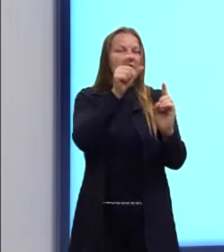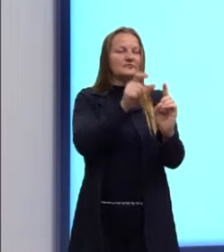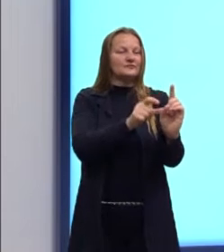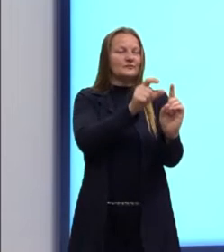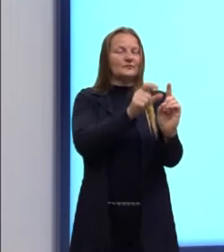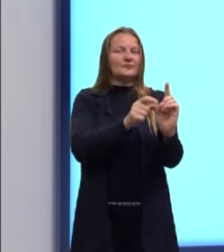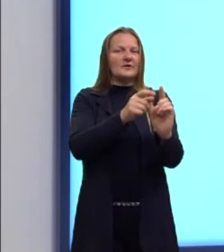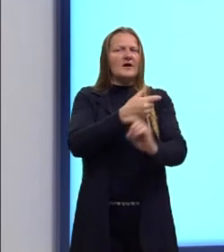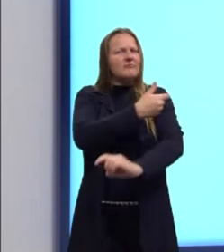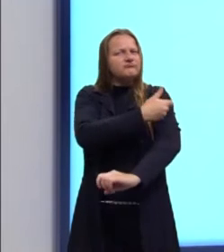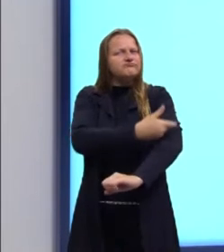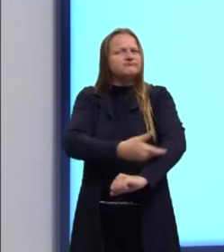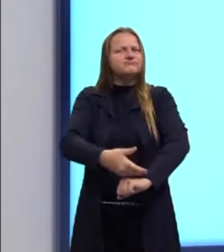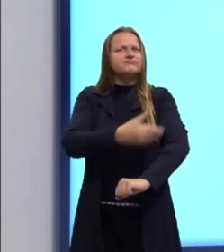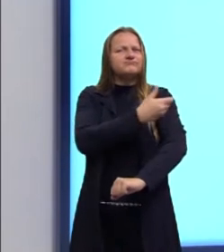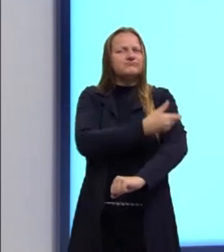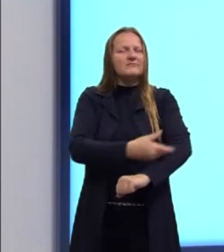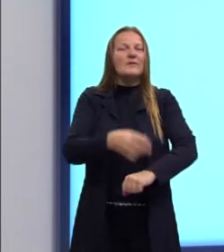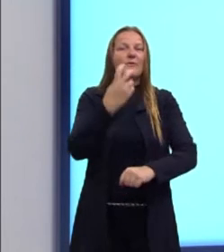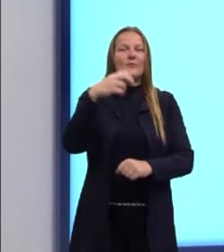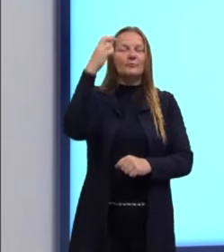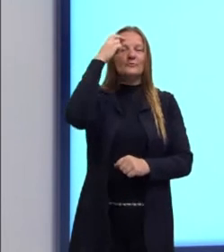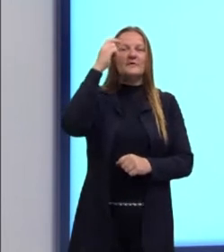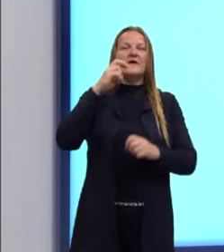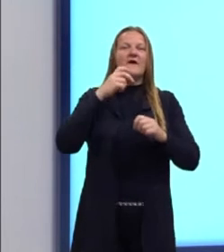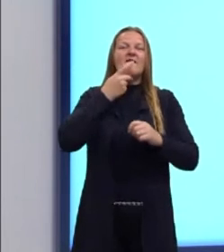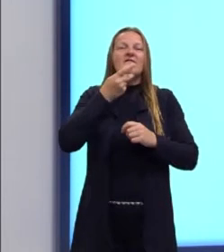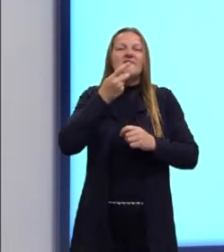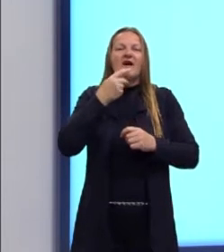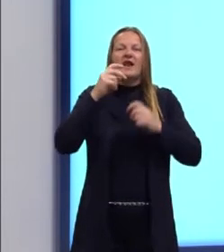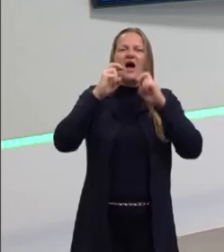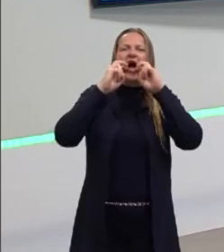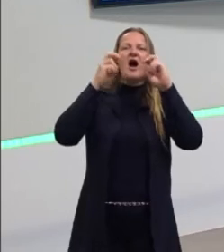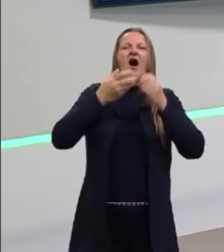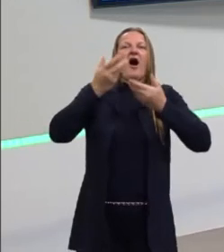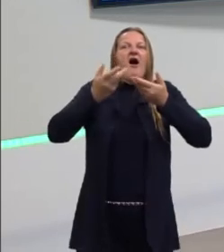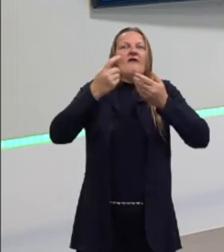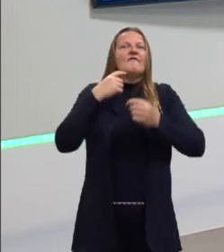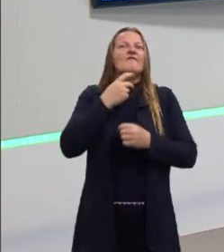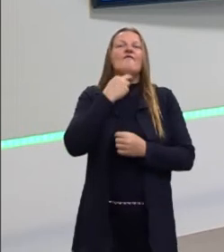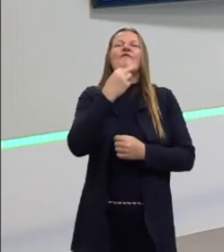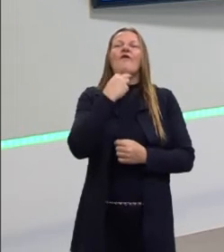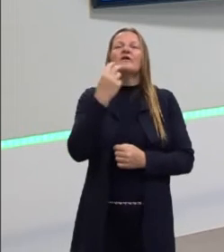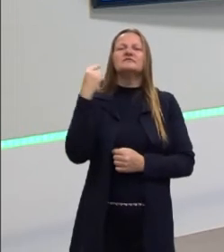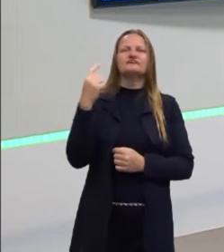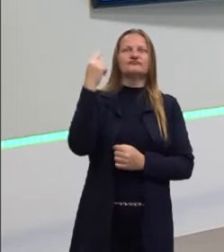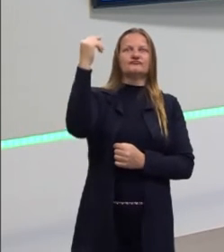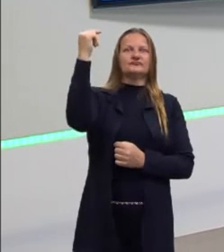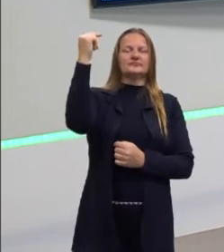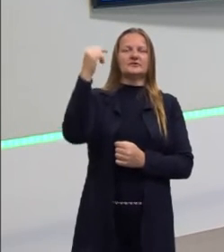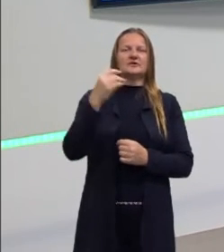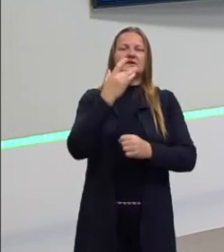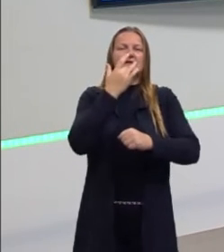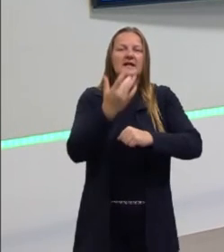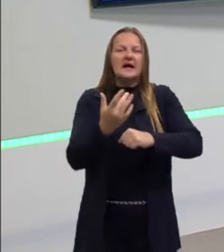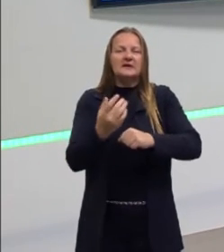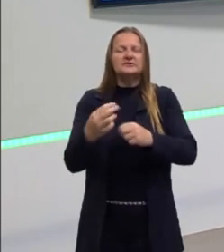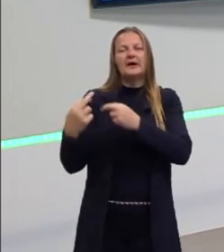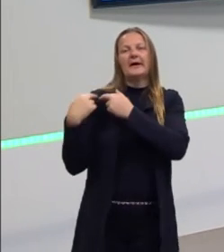acostuma, ou tem por costume, falar muito alto, que tem por costume, chegar tarde aos